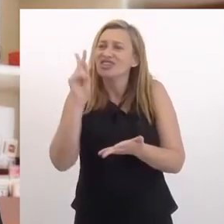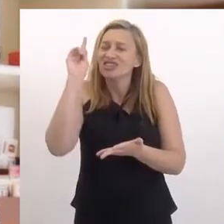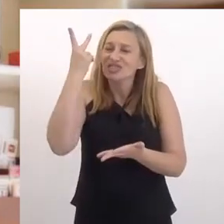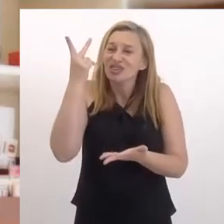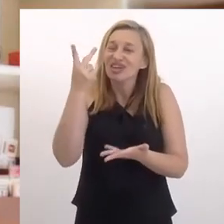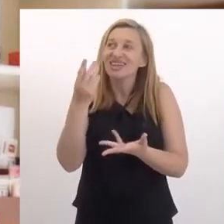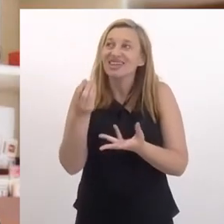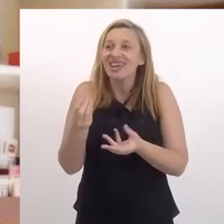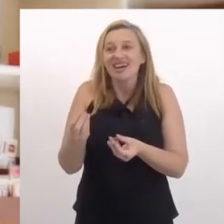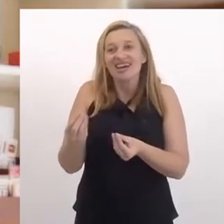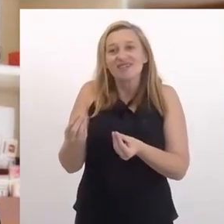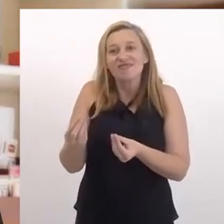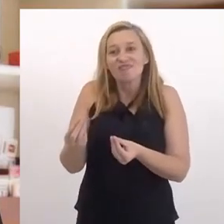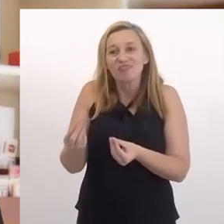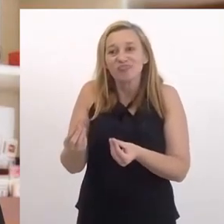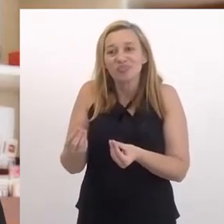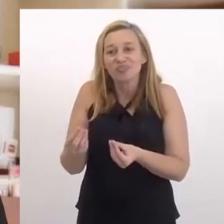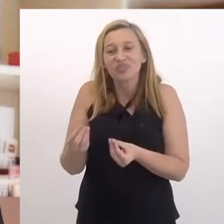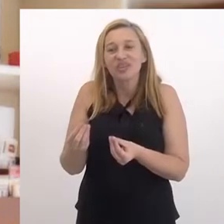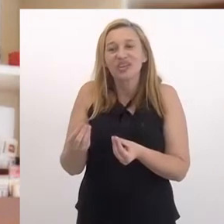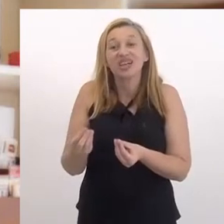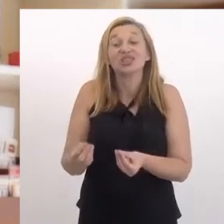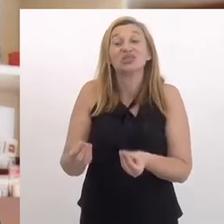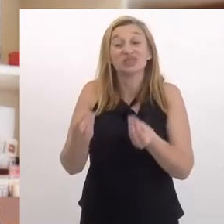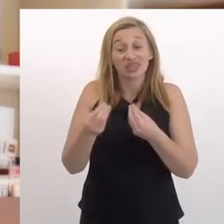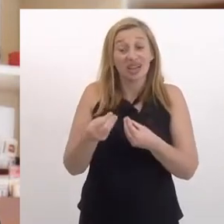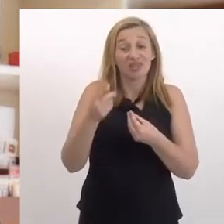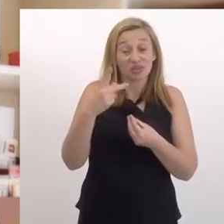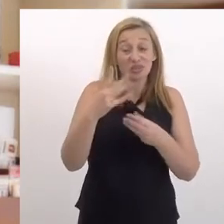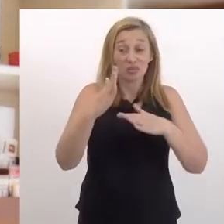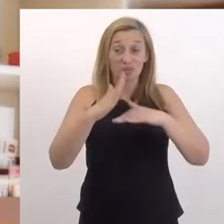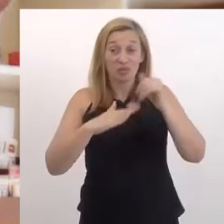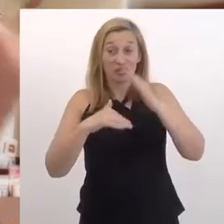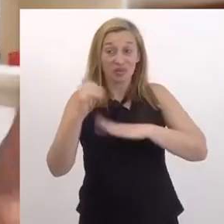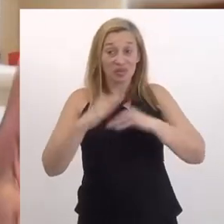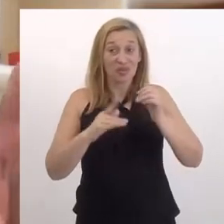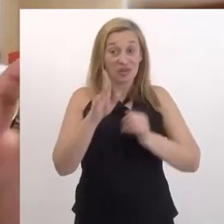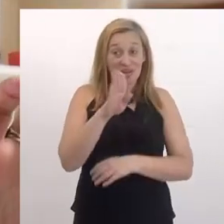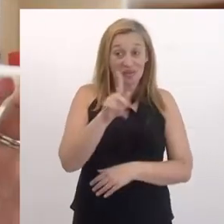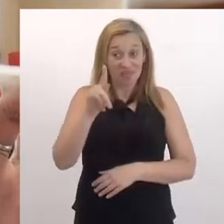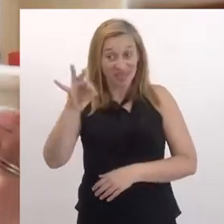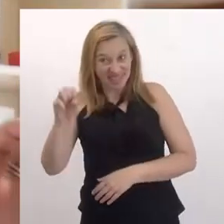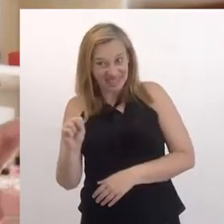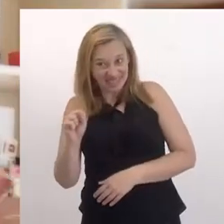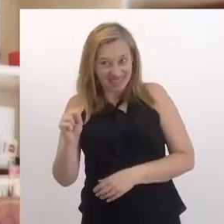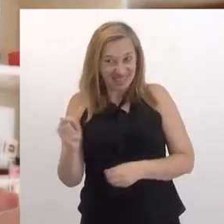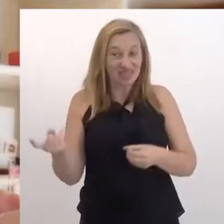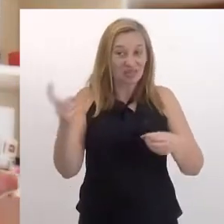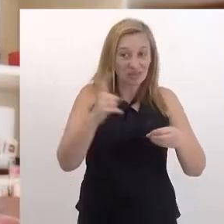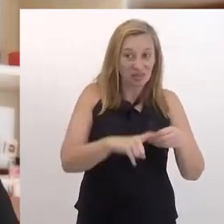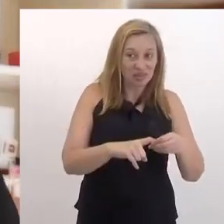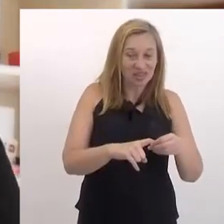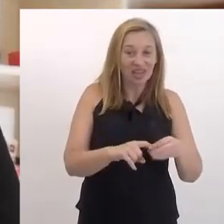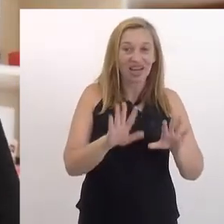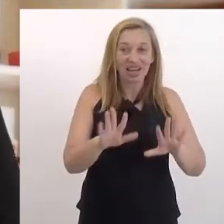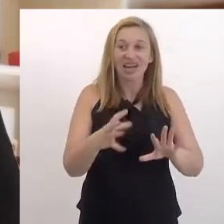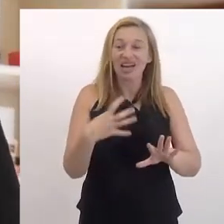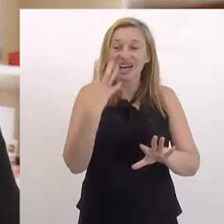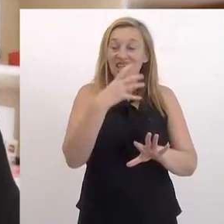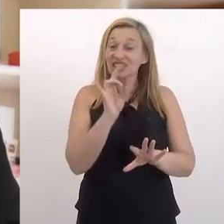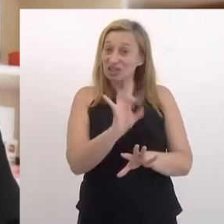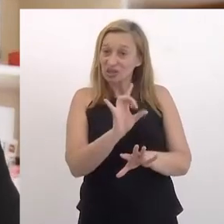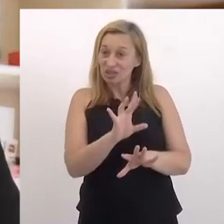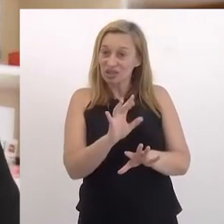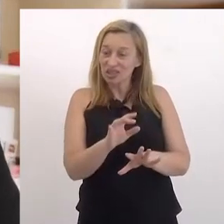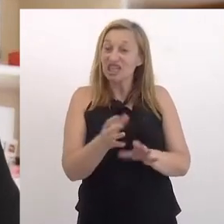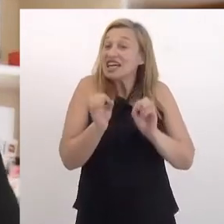que tenha também trazido para você na sua profissão, vamos focar agora em Blitz, para depois a gente partir para a carreira solo,